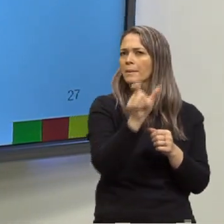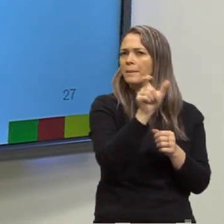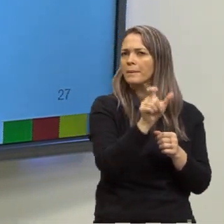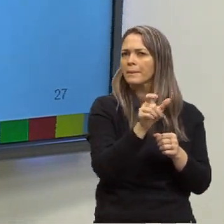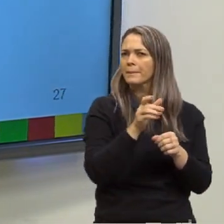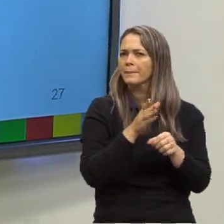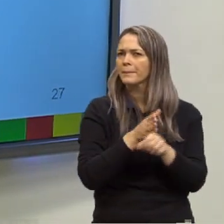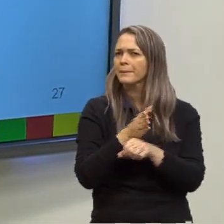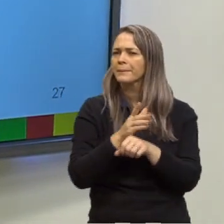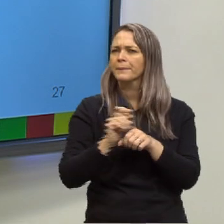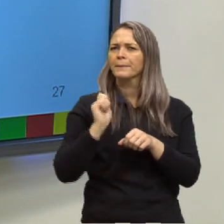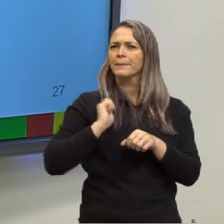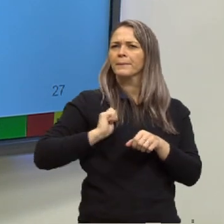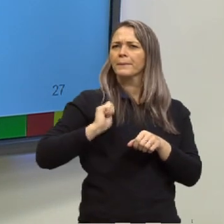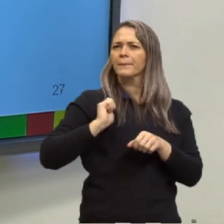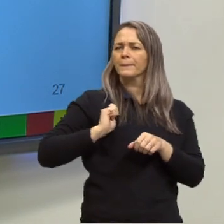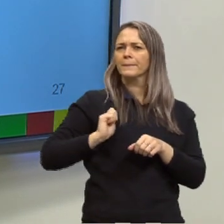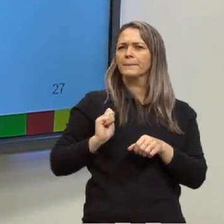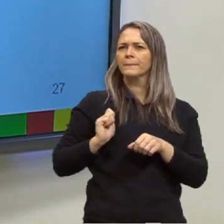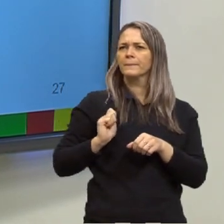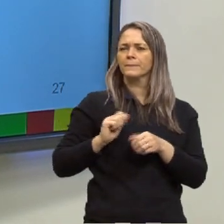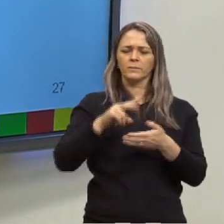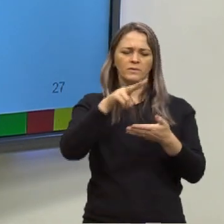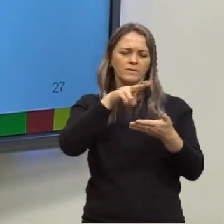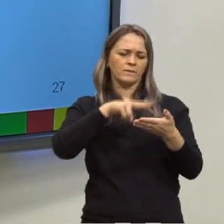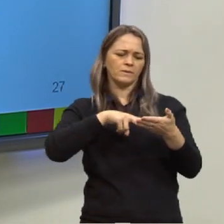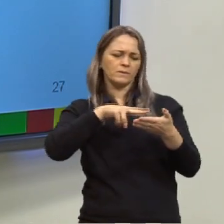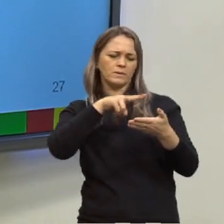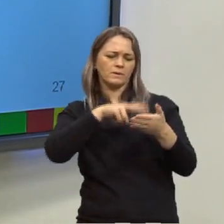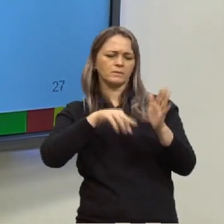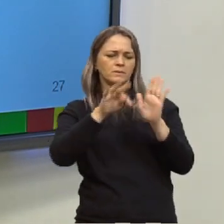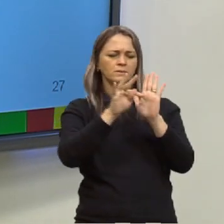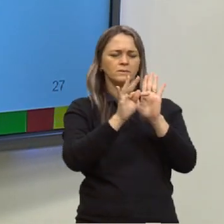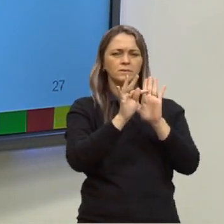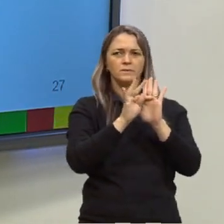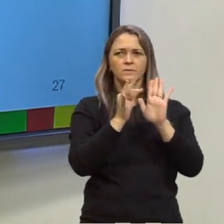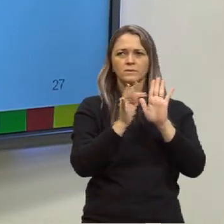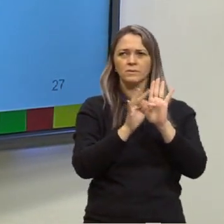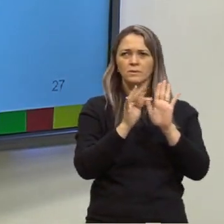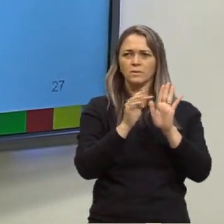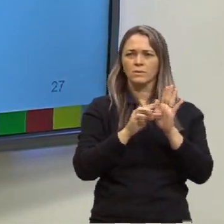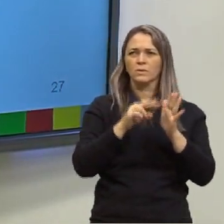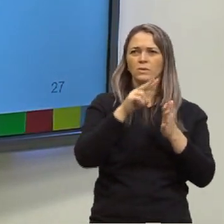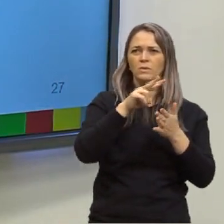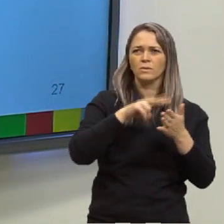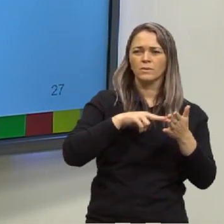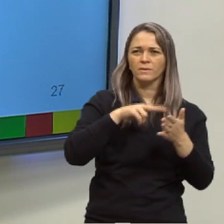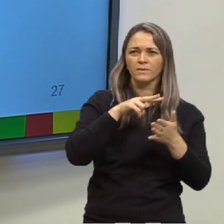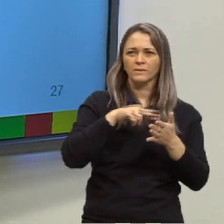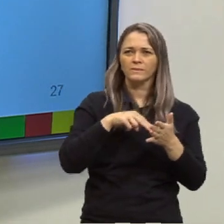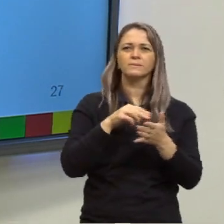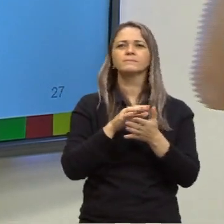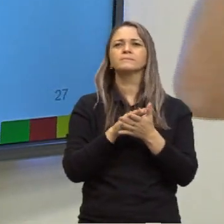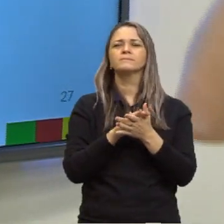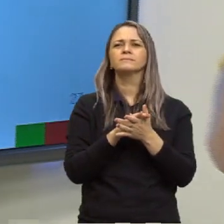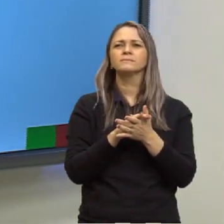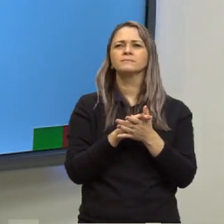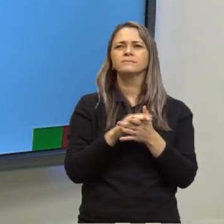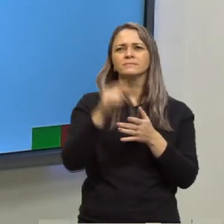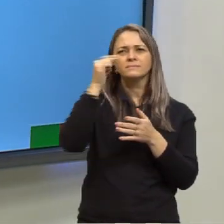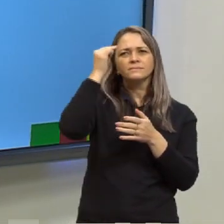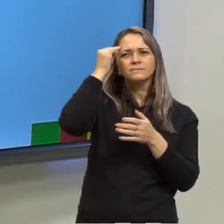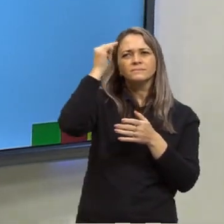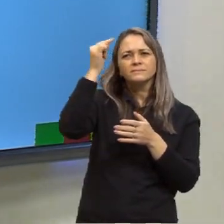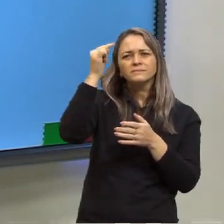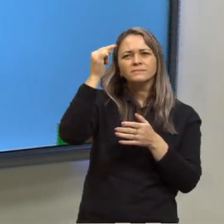isso? Quando vocês leem uma coisa quando vocês leem um texto quando vocês leem seja o que for a ideia